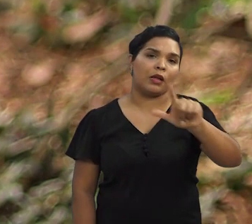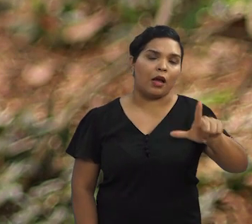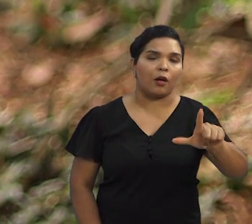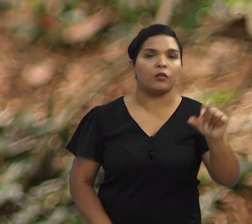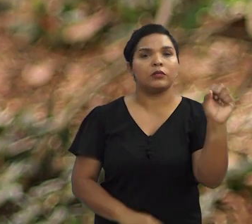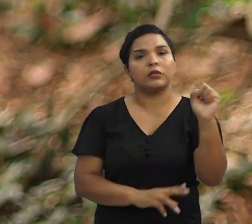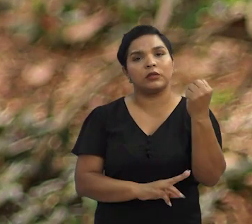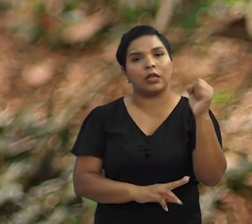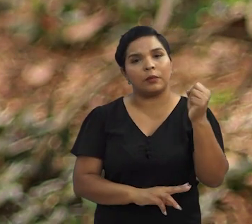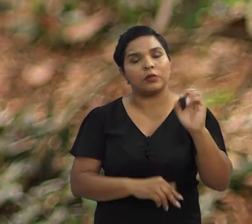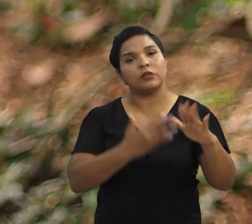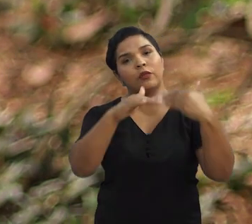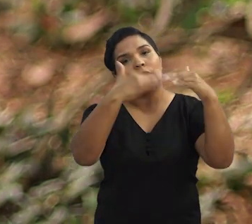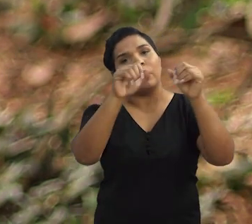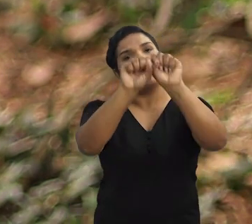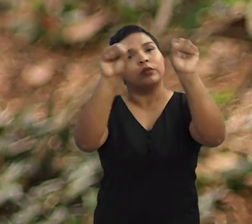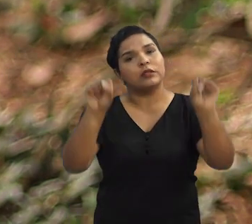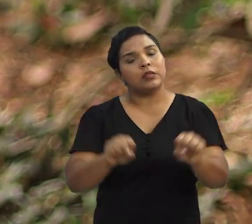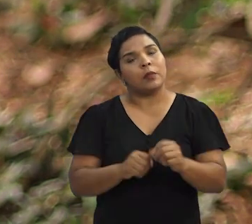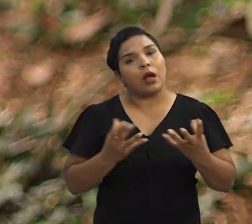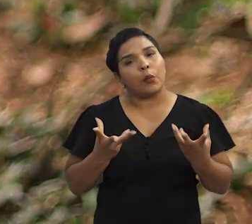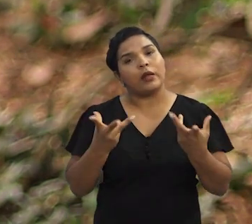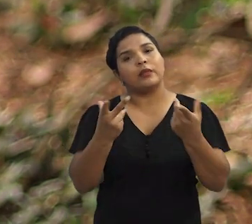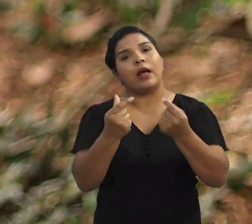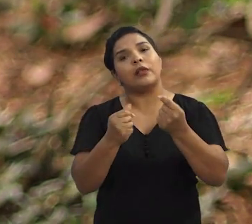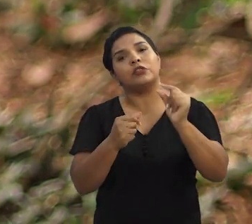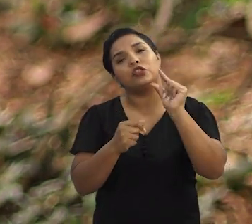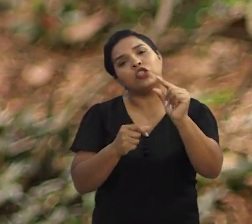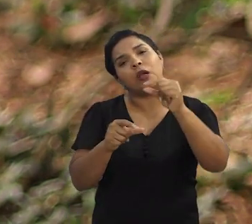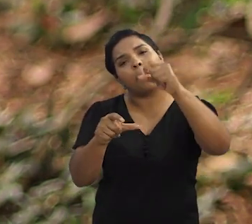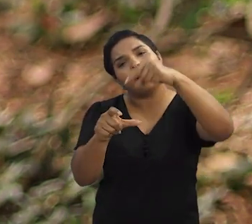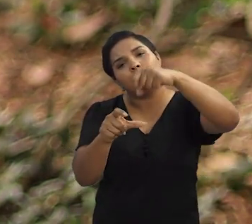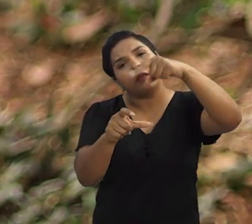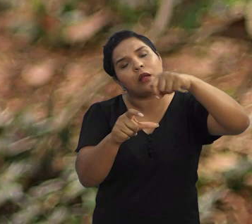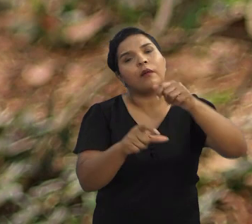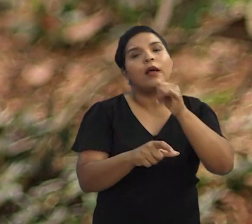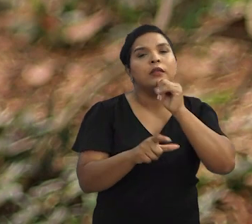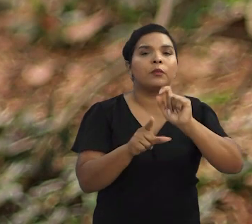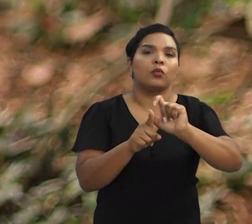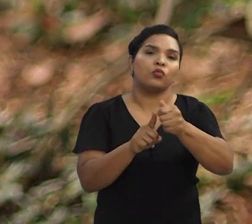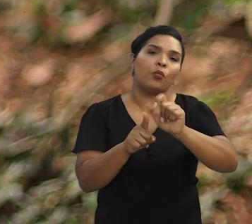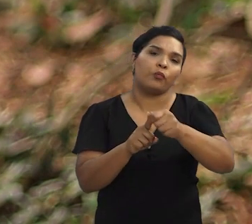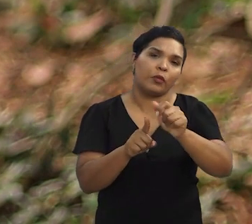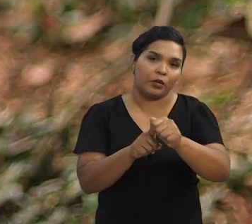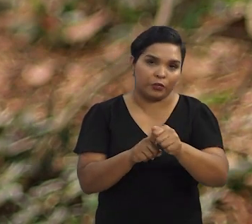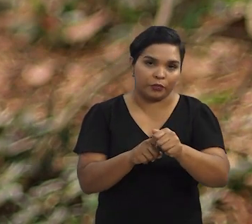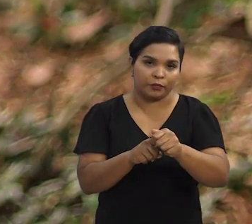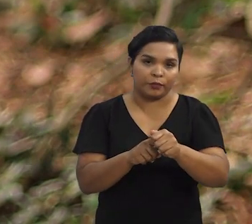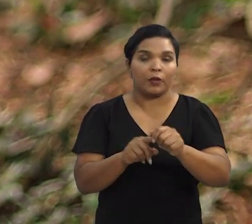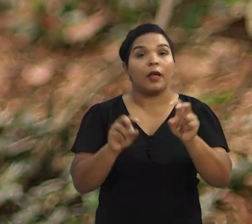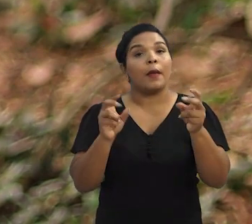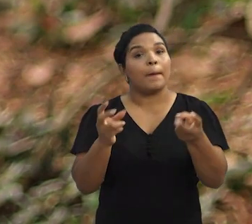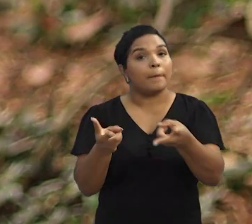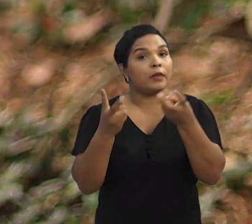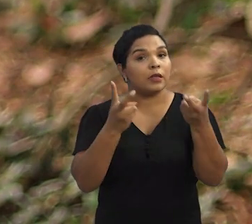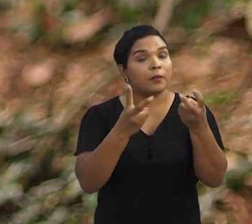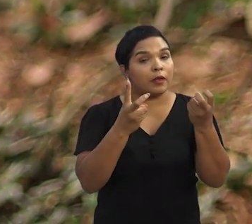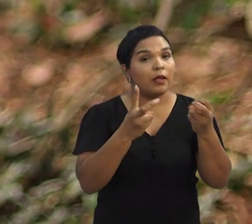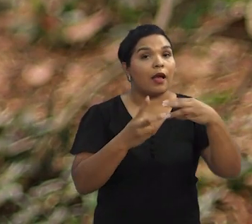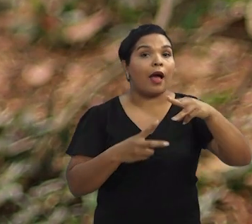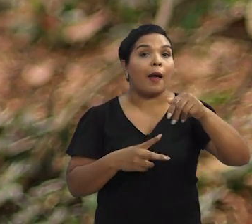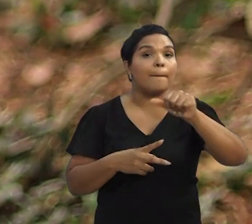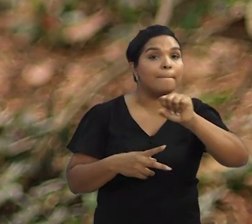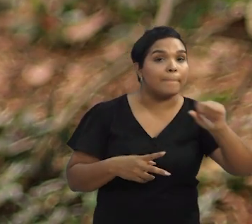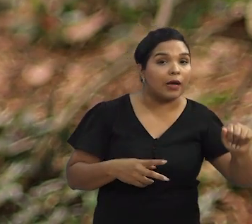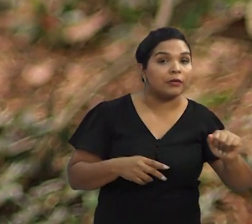Federal de Sergipe desenvolveram um sistema para avaliar a qualidade de grãos, a exemplo do milho. A ferramenta permite verificar a massa